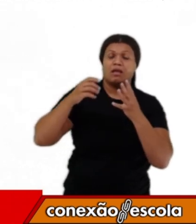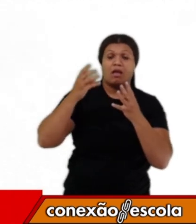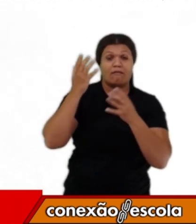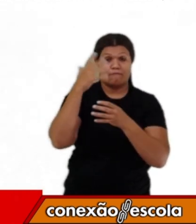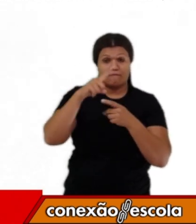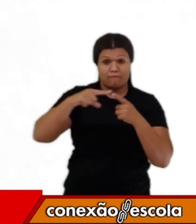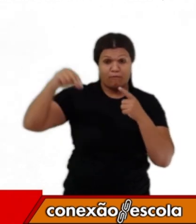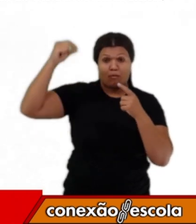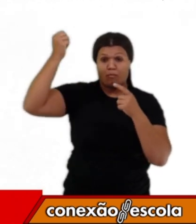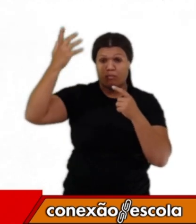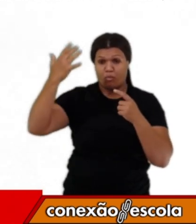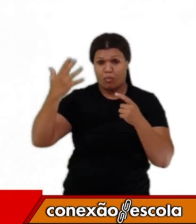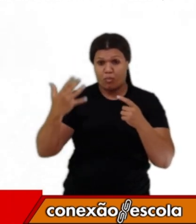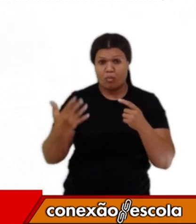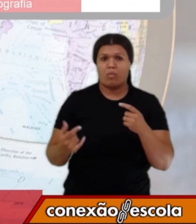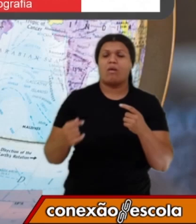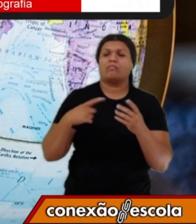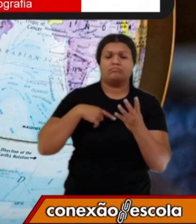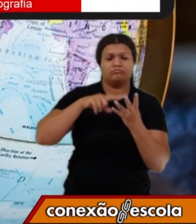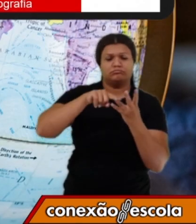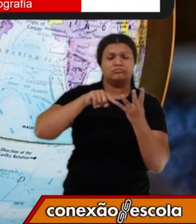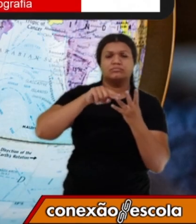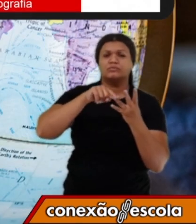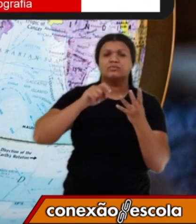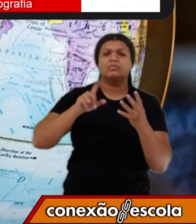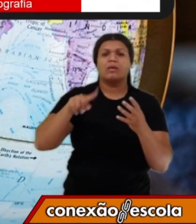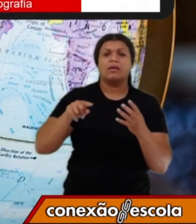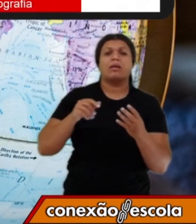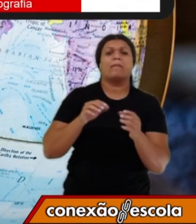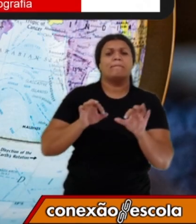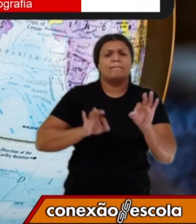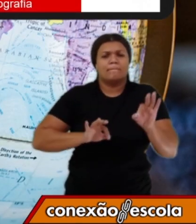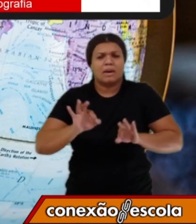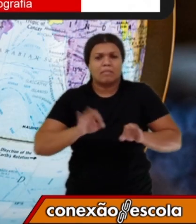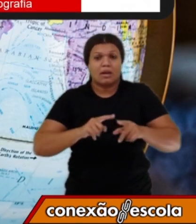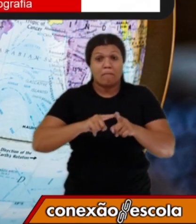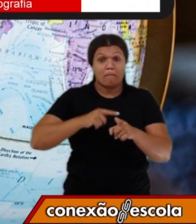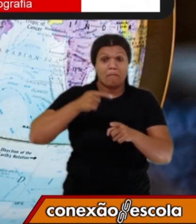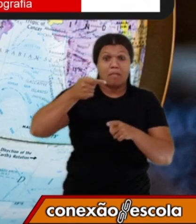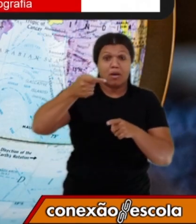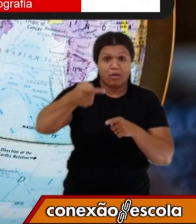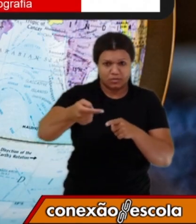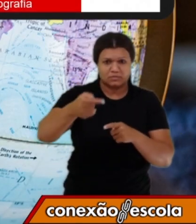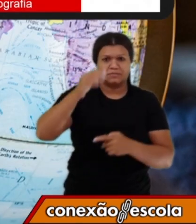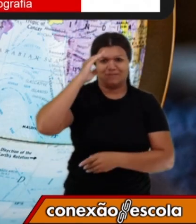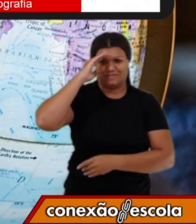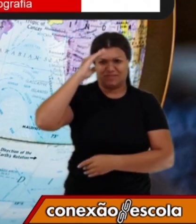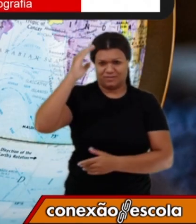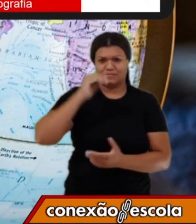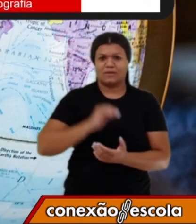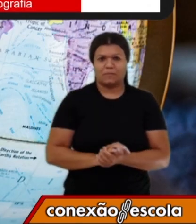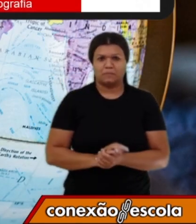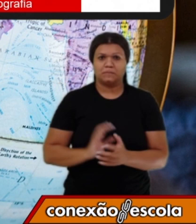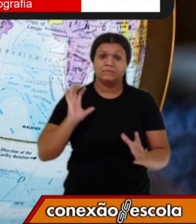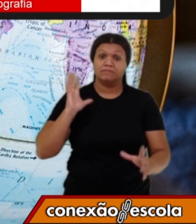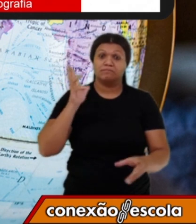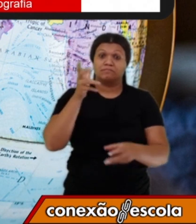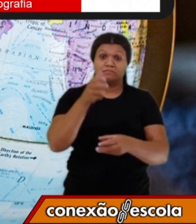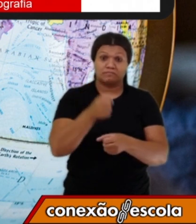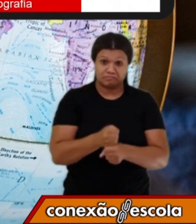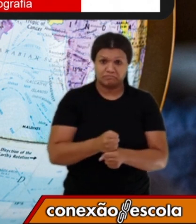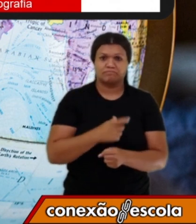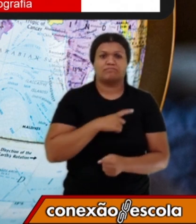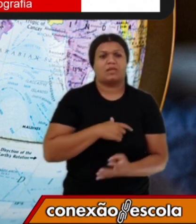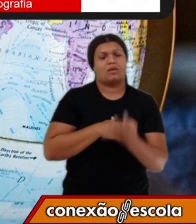aonde a Terra está se preparando para a próxima estação principal. Ao todo, então, nós